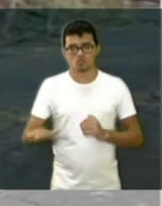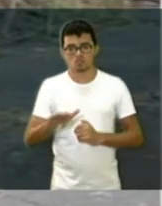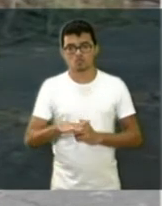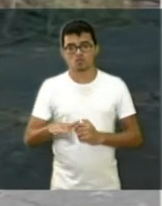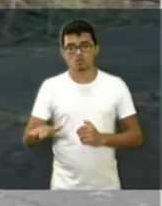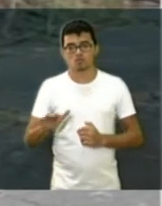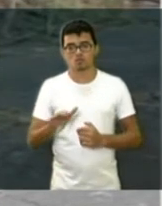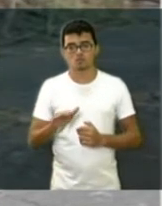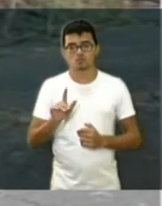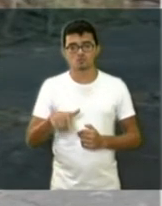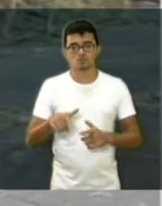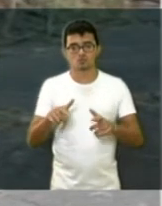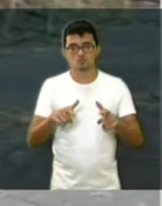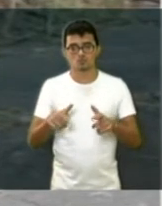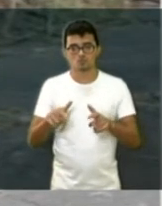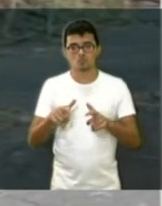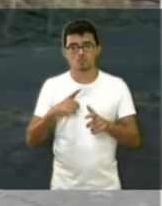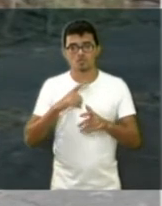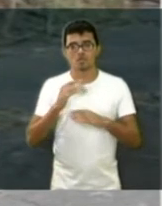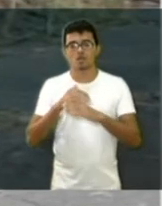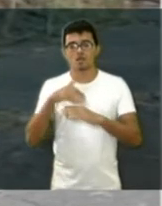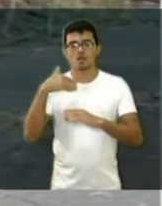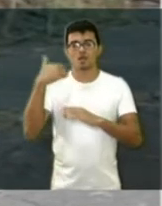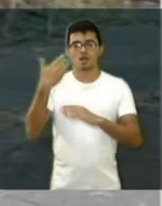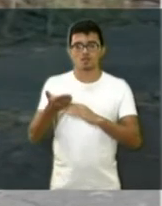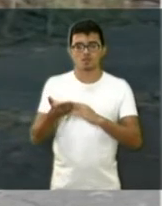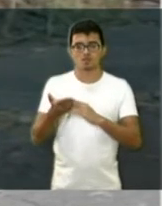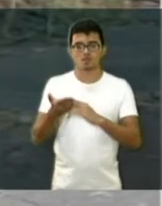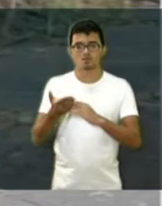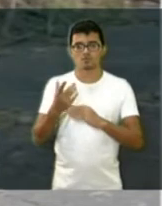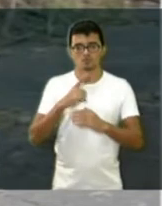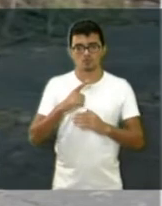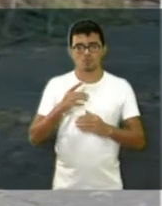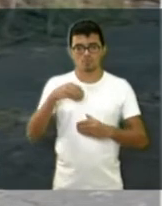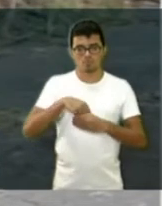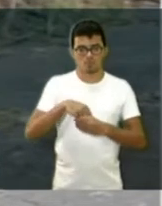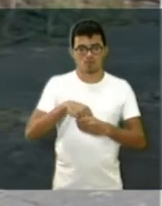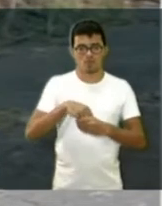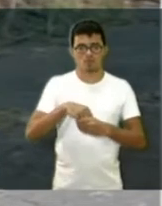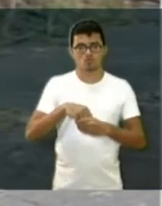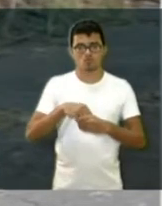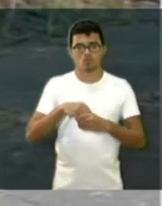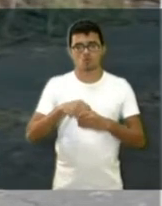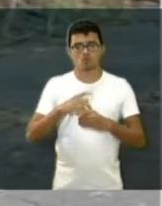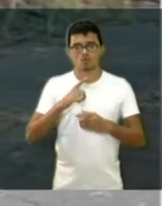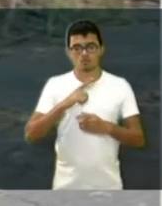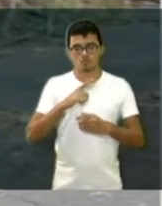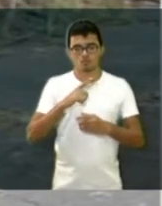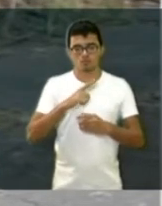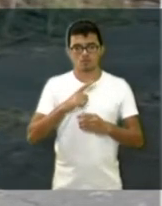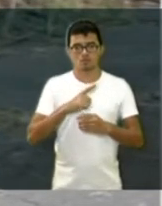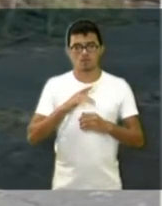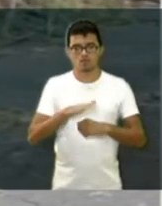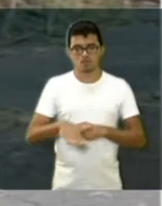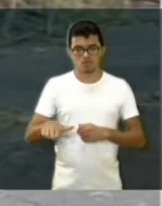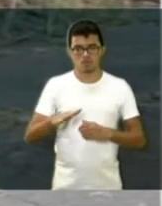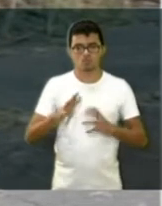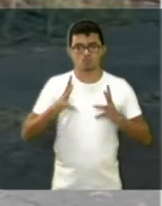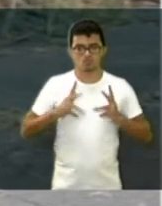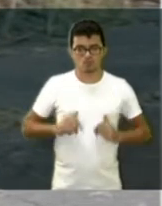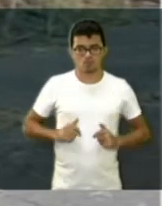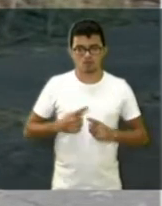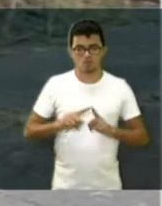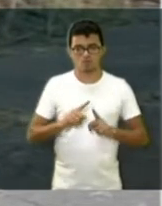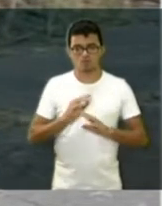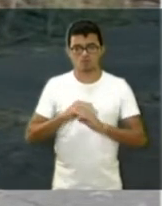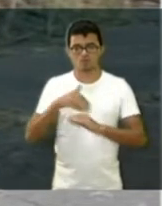daquele local, logo atrás. Limparam lá dentro da creche o Matagal, mas lá fora precisa tomar